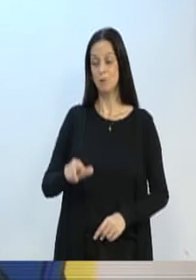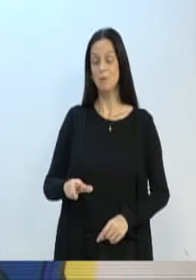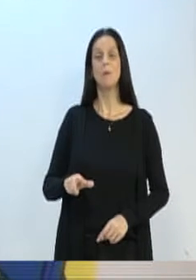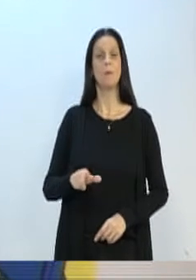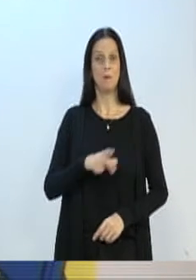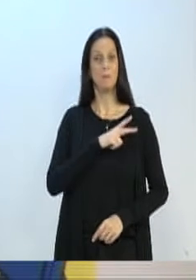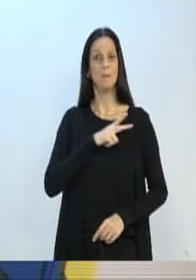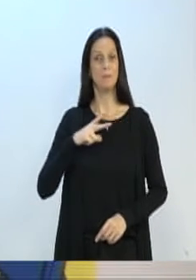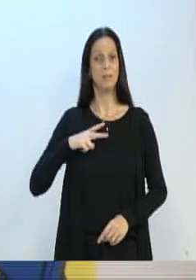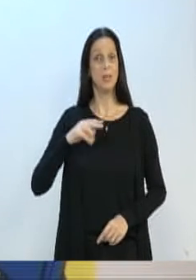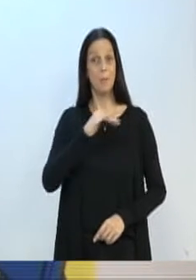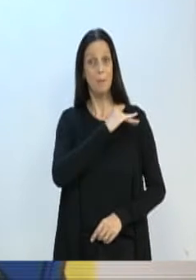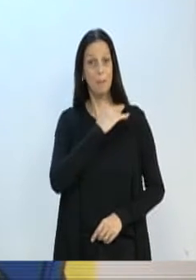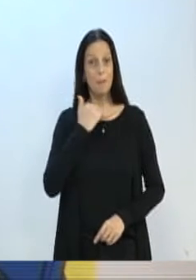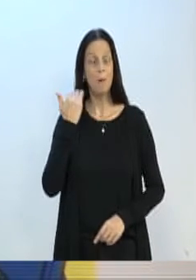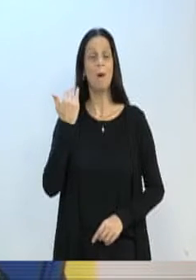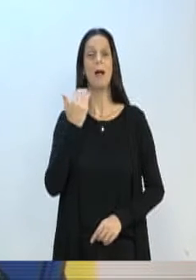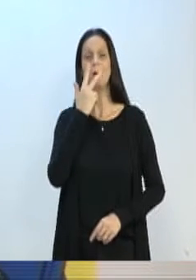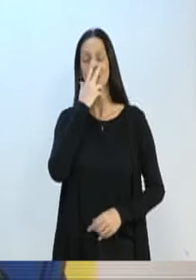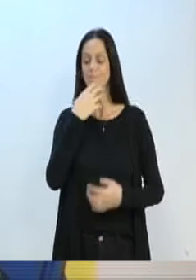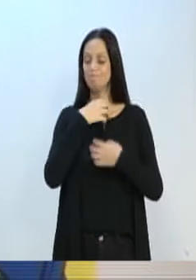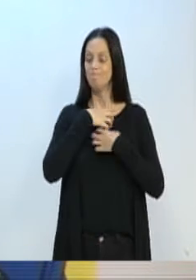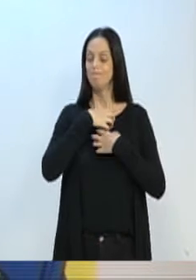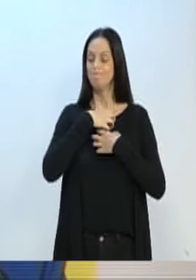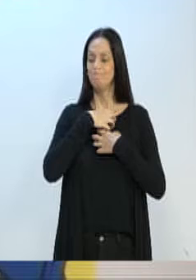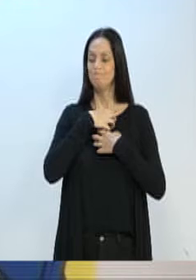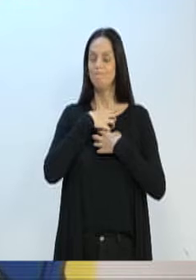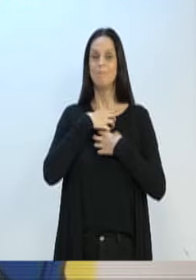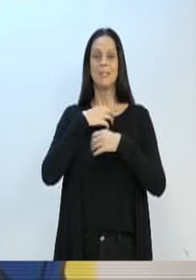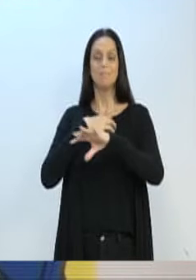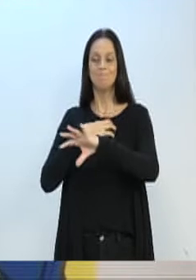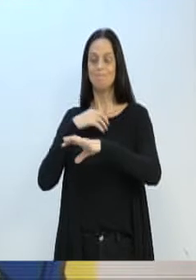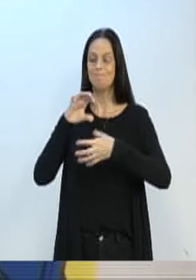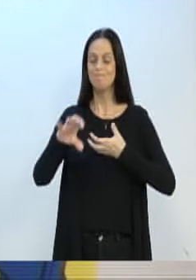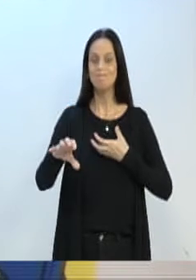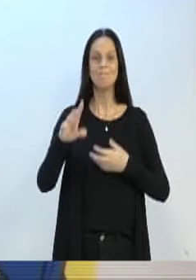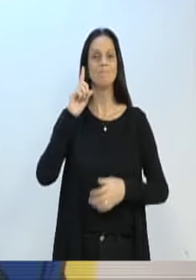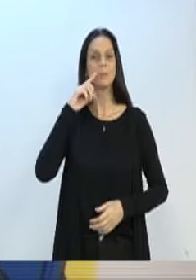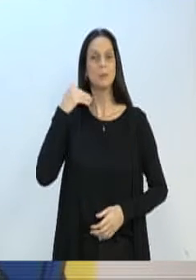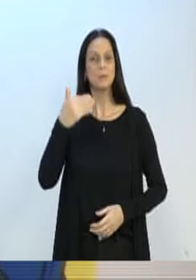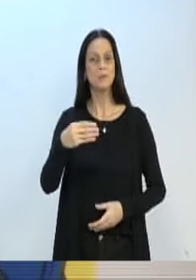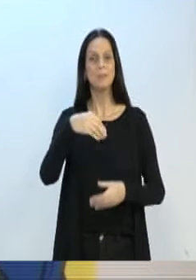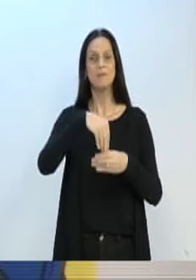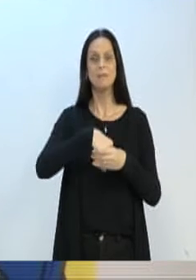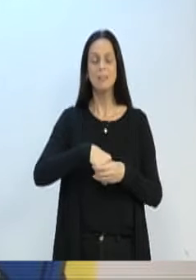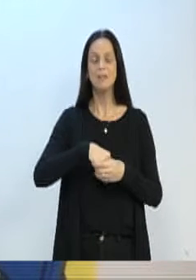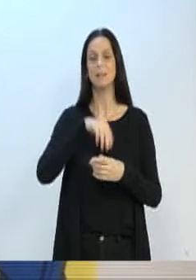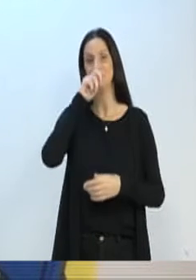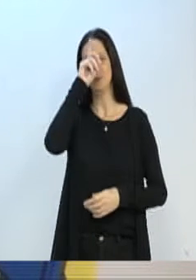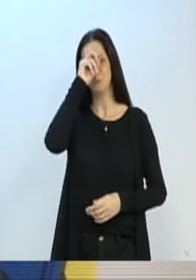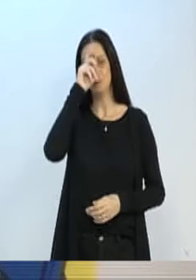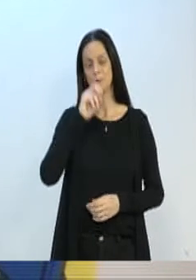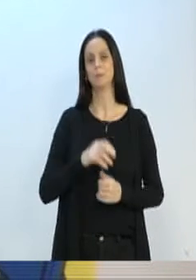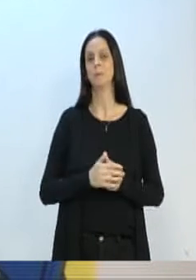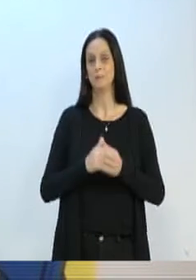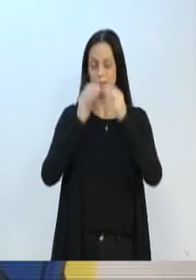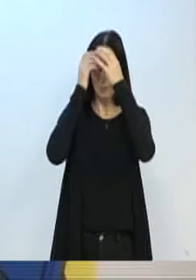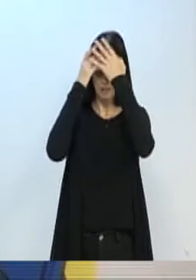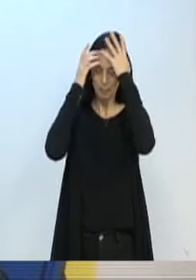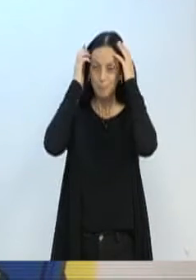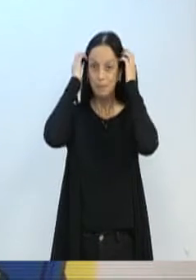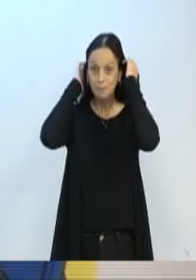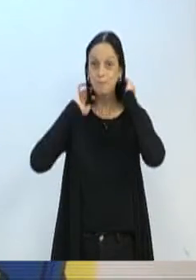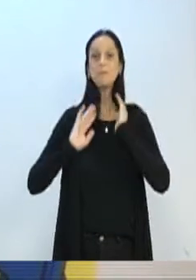perder um pouco da gente. A gente sente a dor do paciente todos os dias dentro das instituições, dentro do leito, junto com aquele